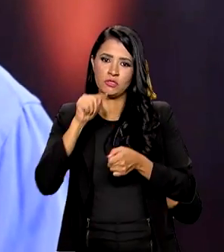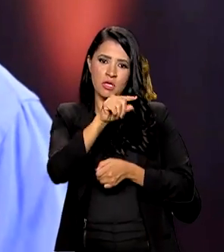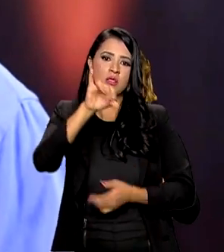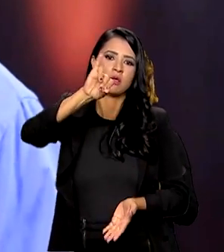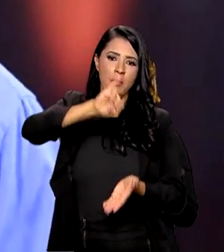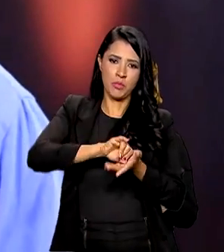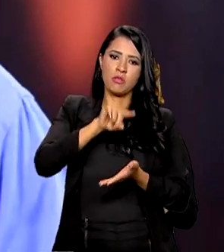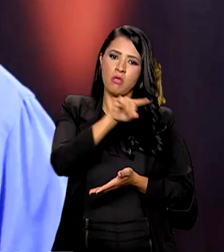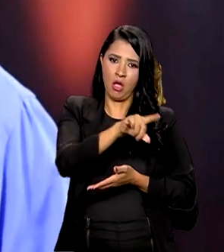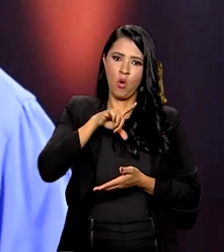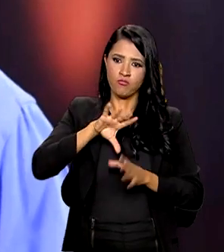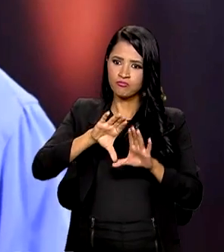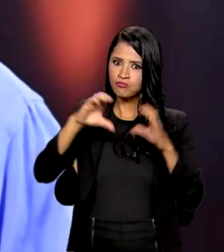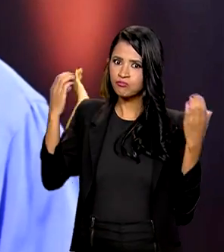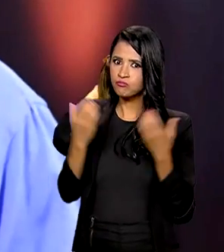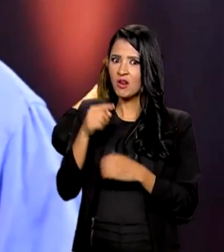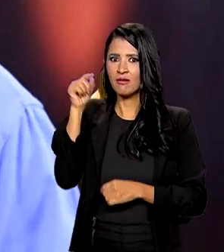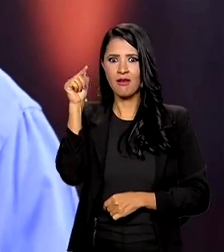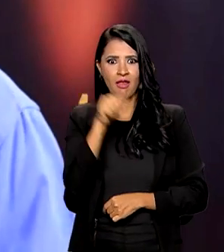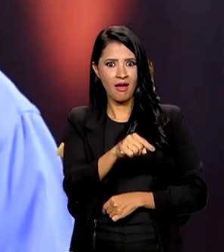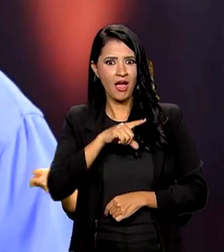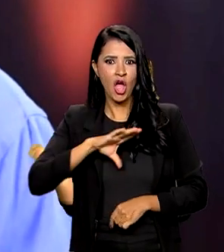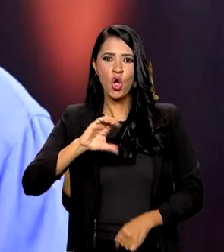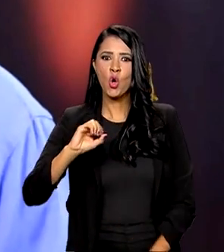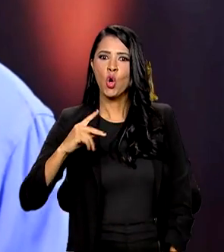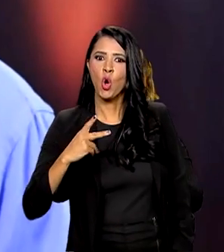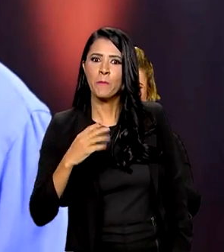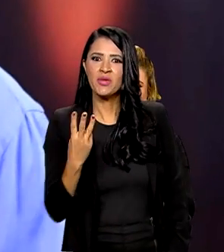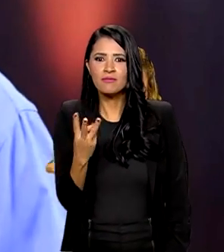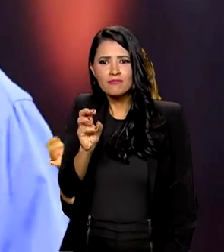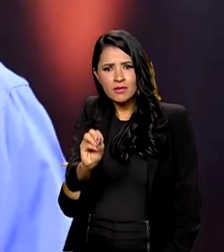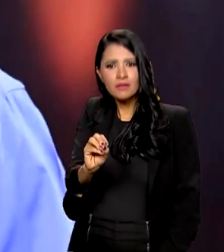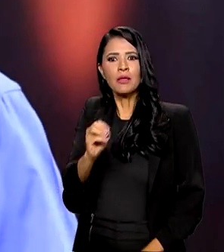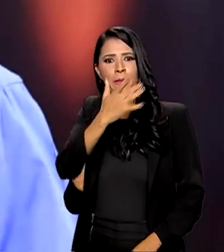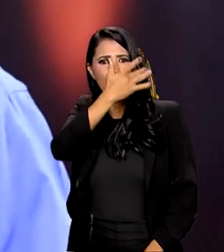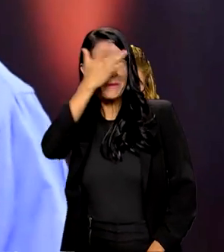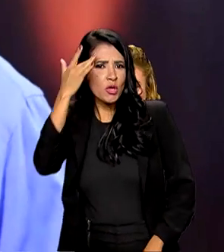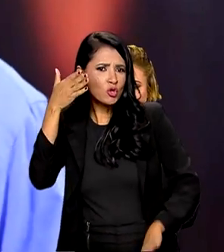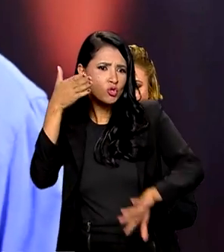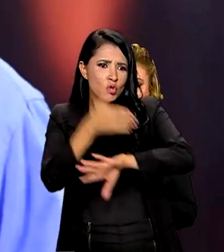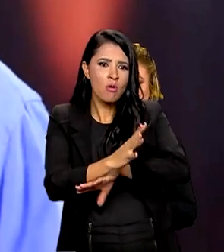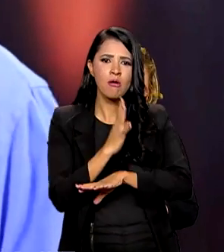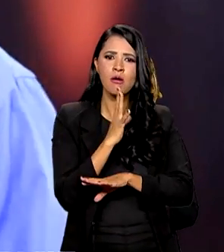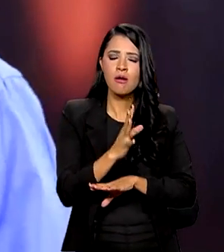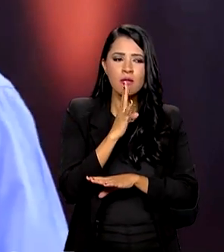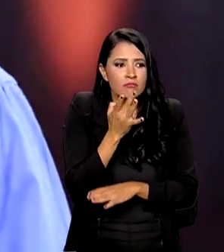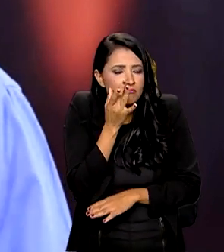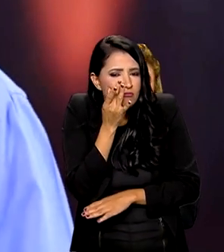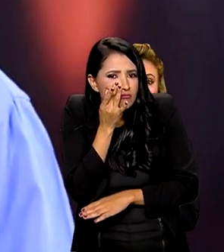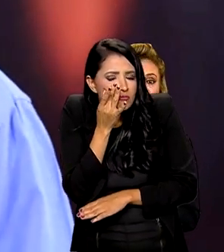essa conferência, essa COP30, para que as pessoas possam conhecer de perto o que é a Amazônia.